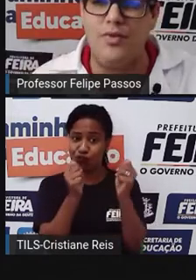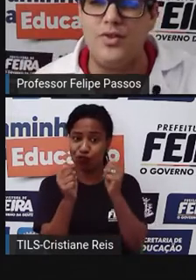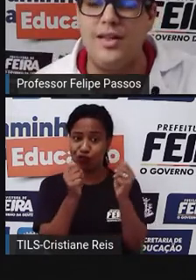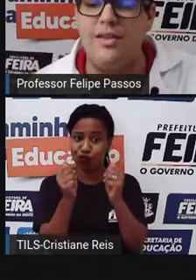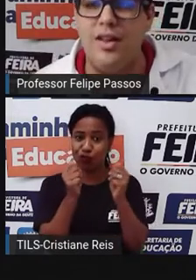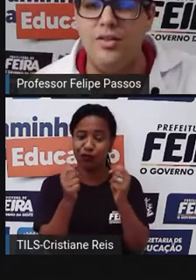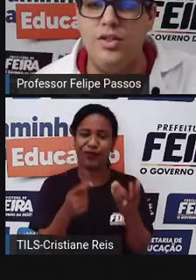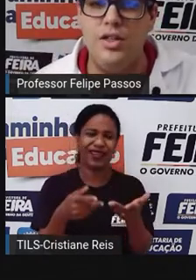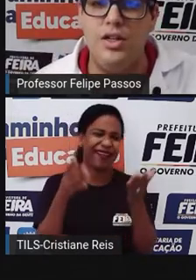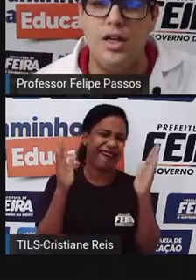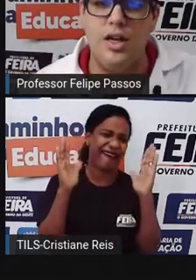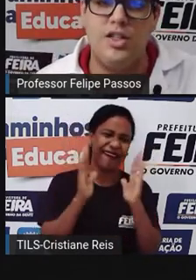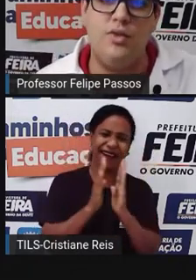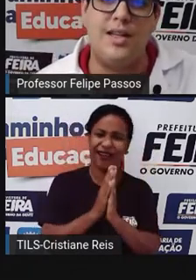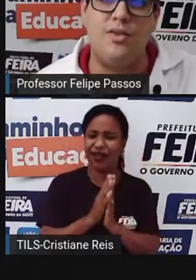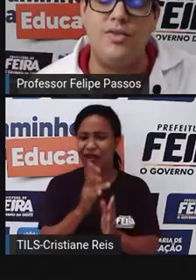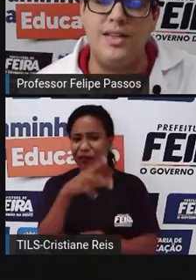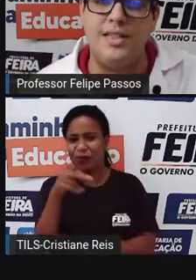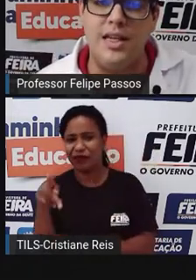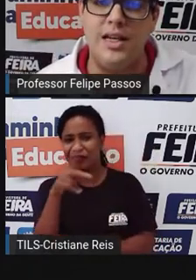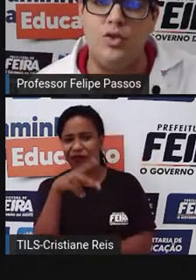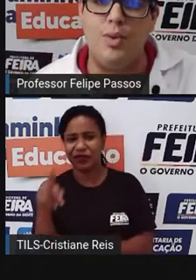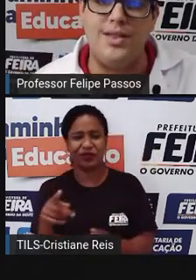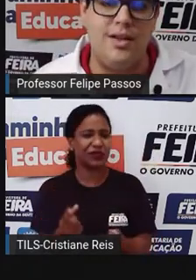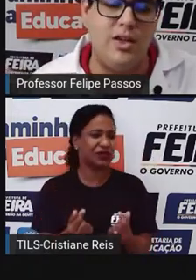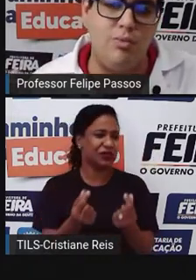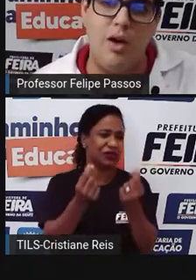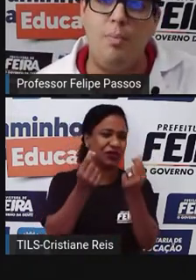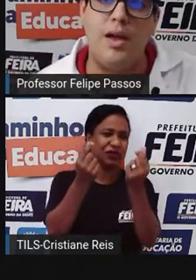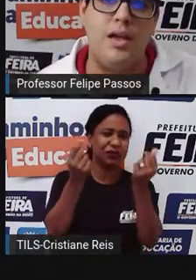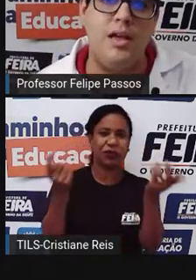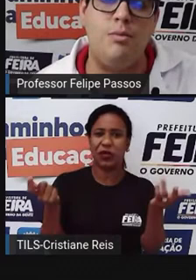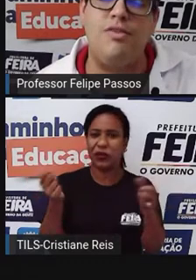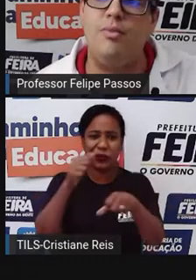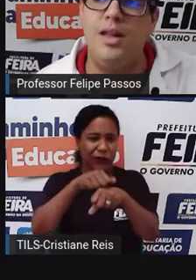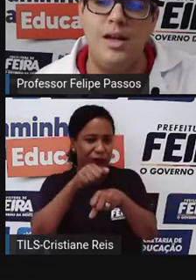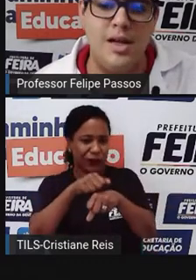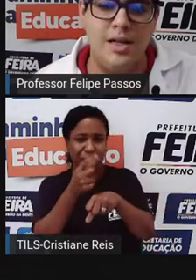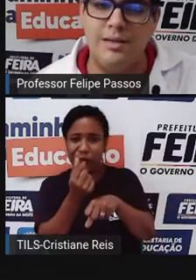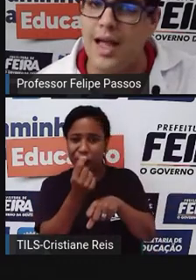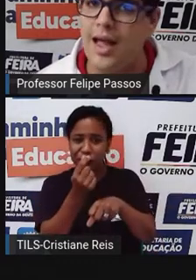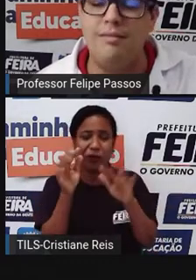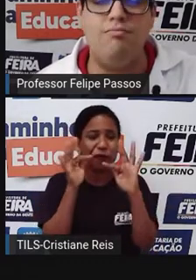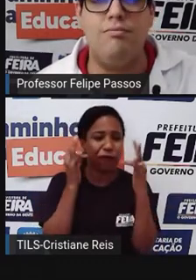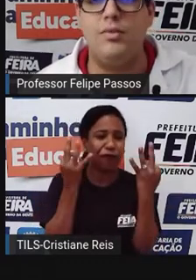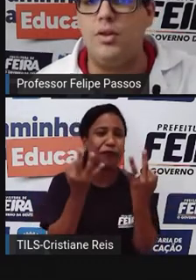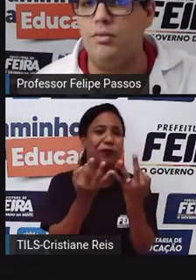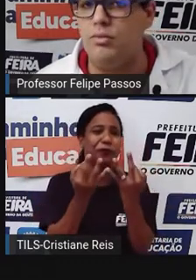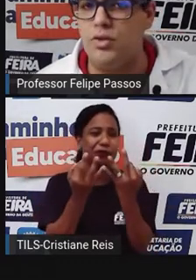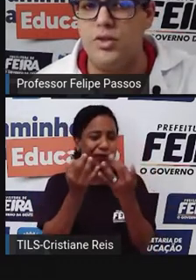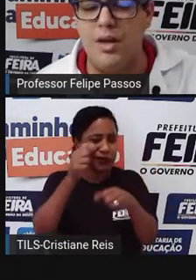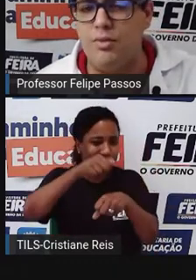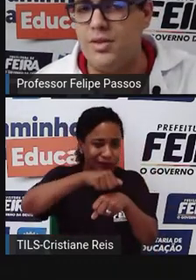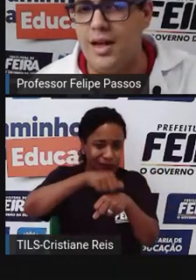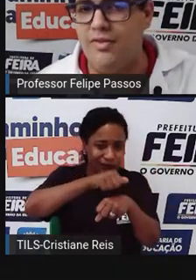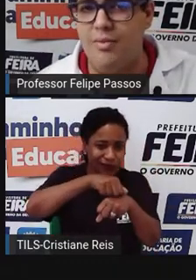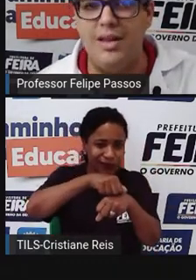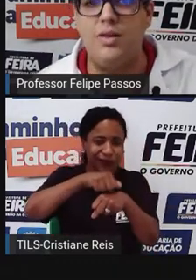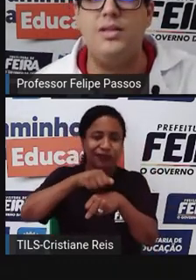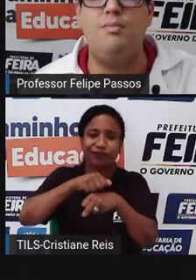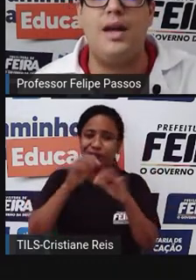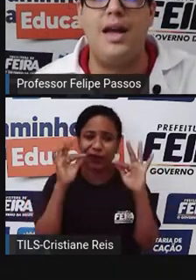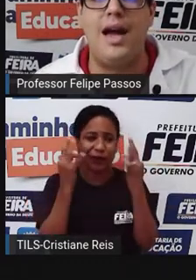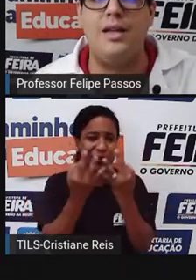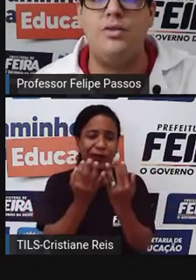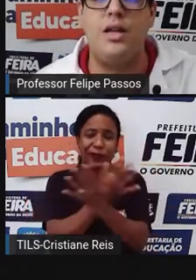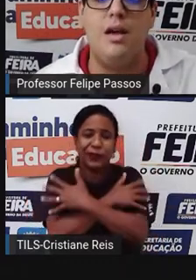que é que esse professor aí está falando de educação financeira? Eu estou passando aqui no maior perrengue, minha família está... Nossos membros da família